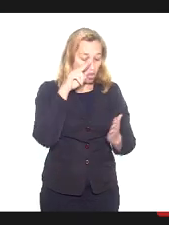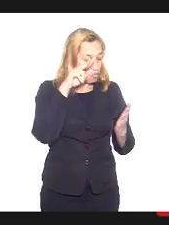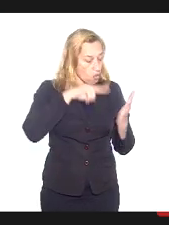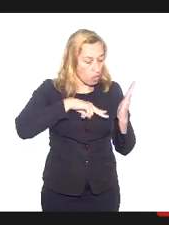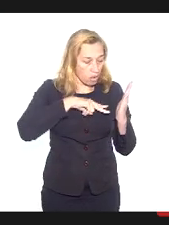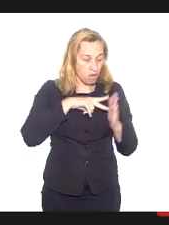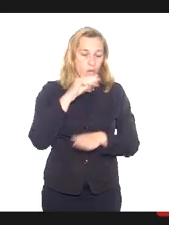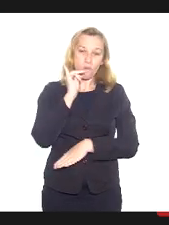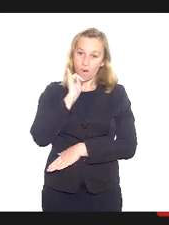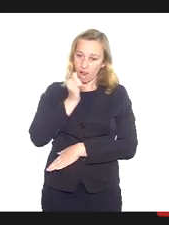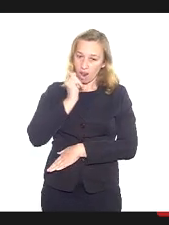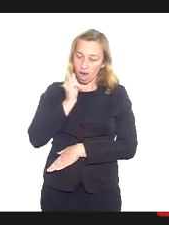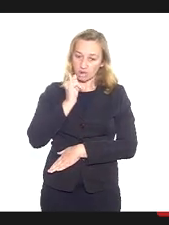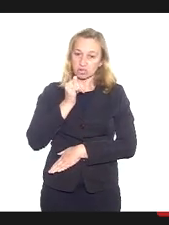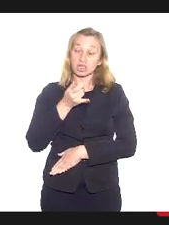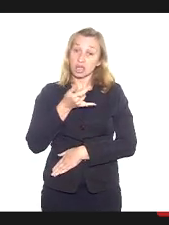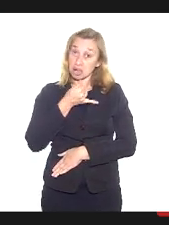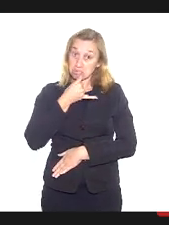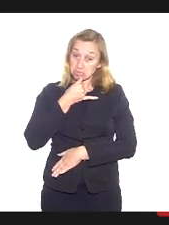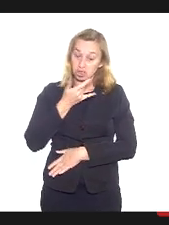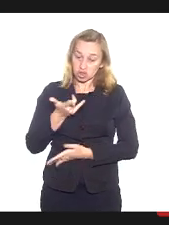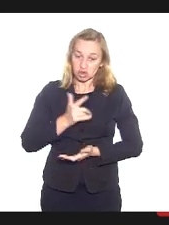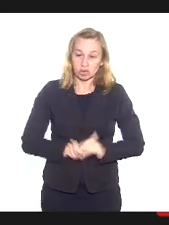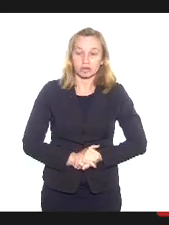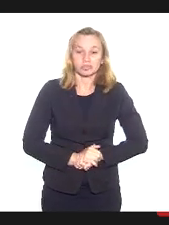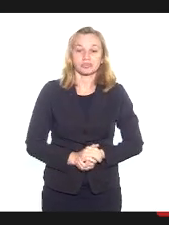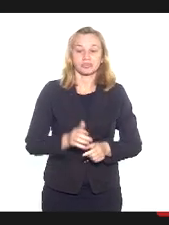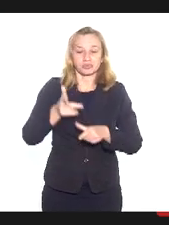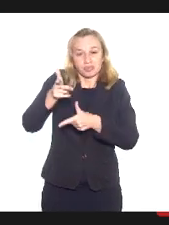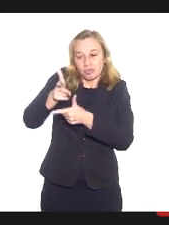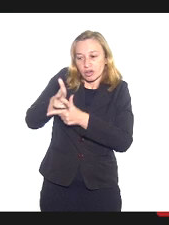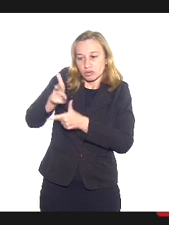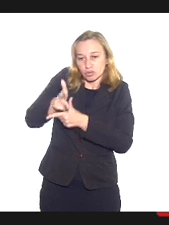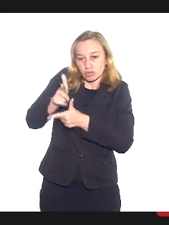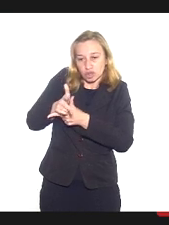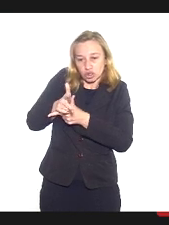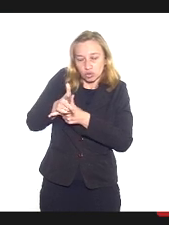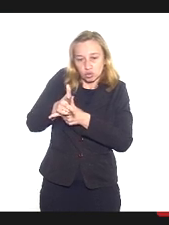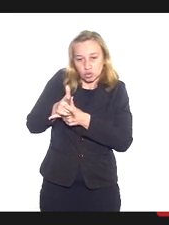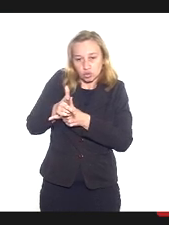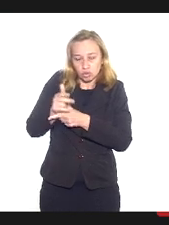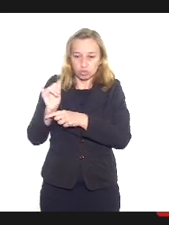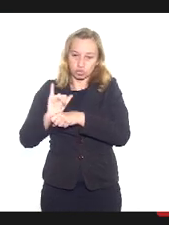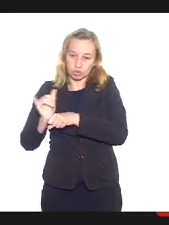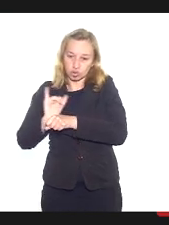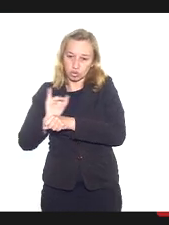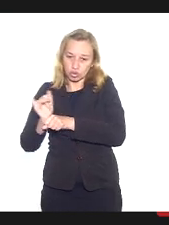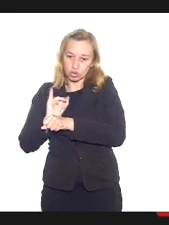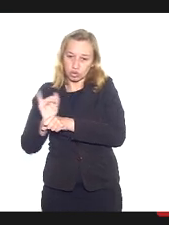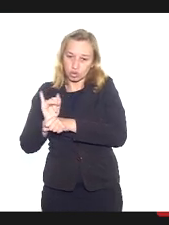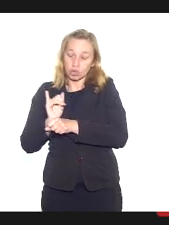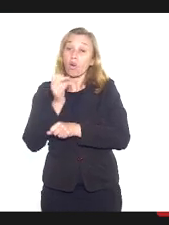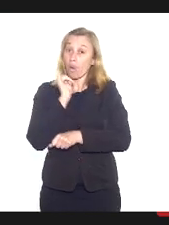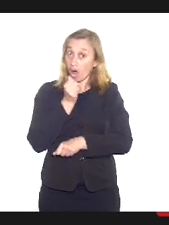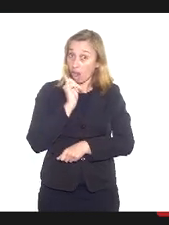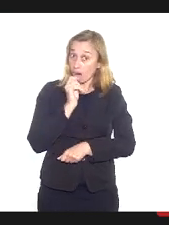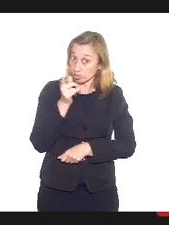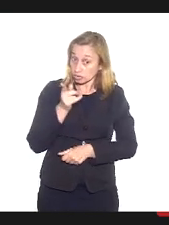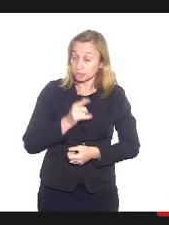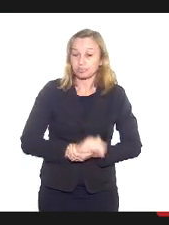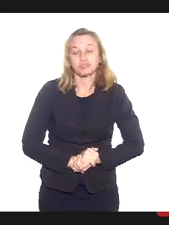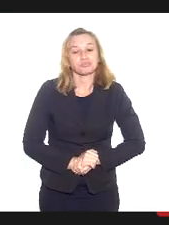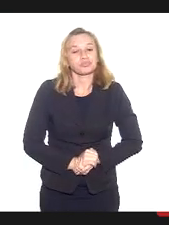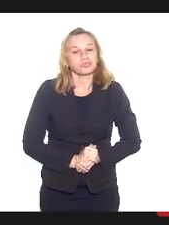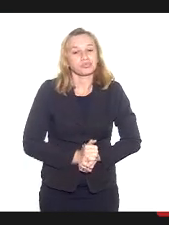relato, que é bem chocante, faz um vídeo no YouTube com o seguinte relato, e aqui eu leio expressamente as